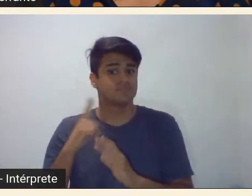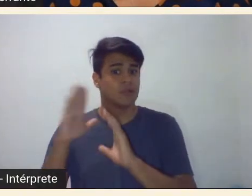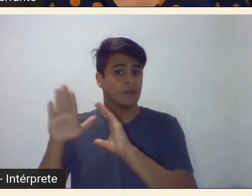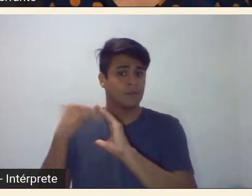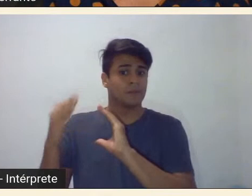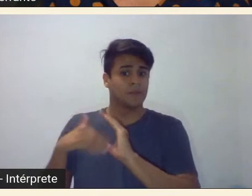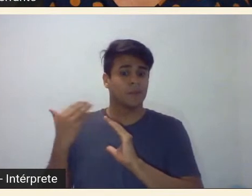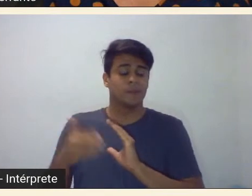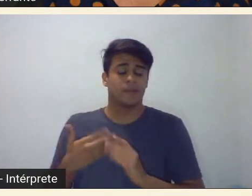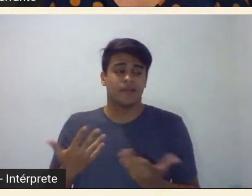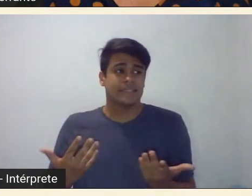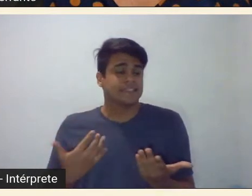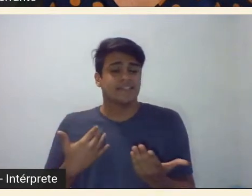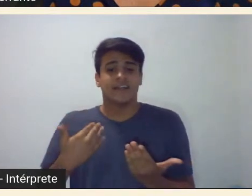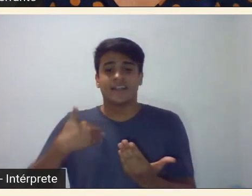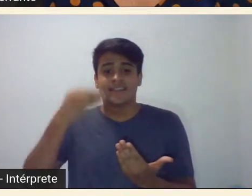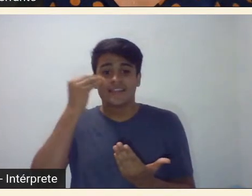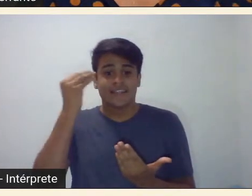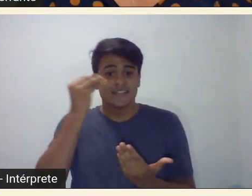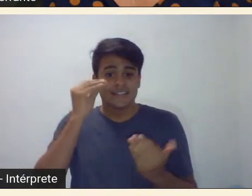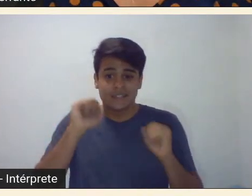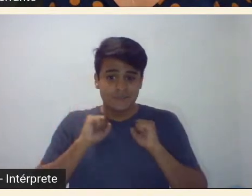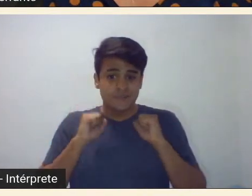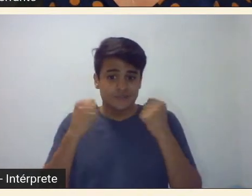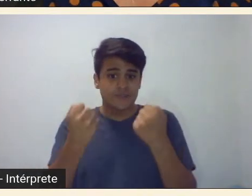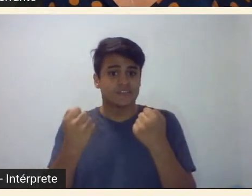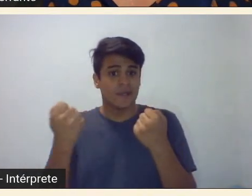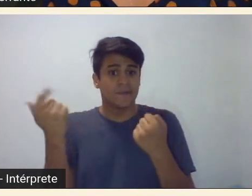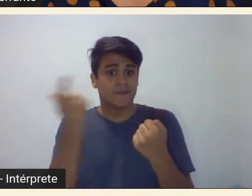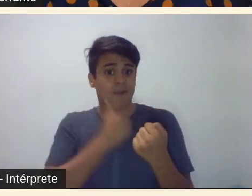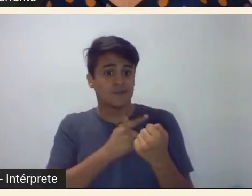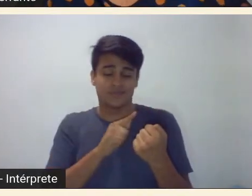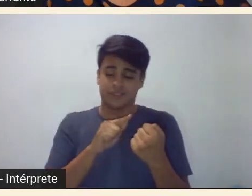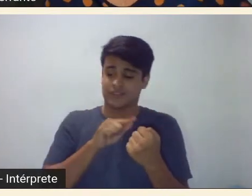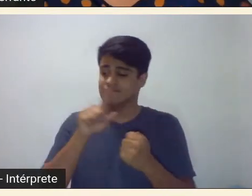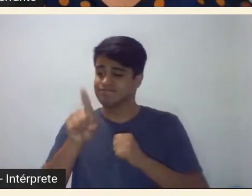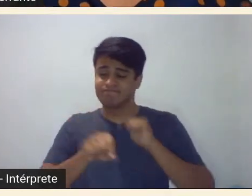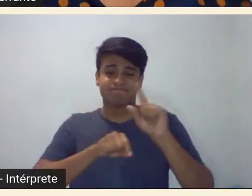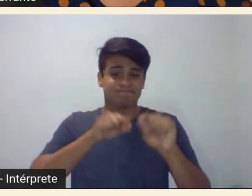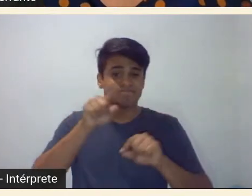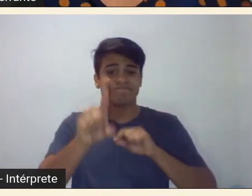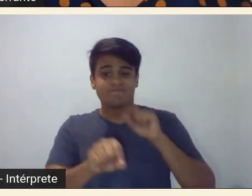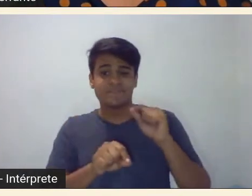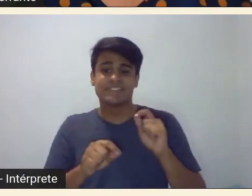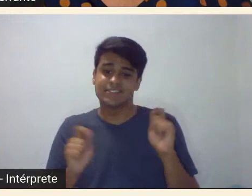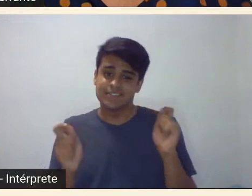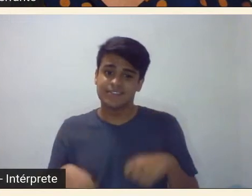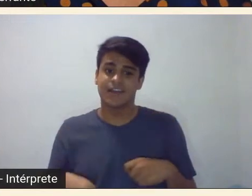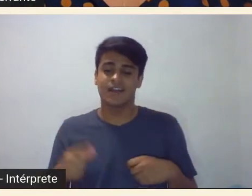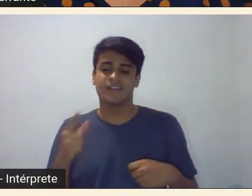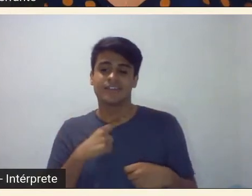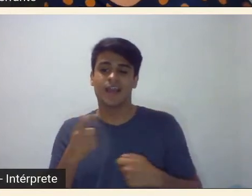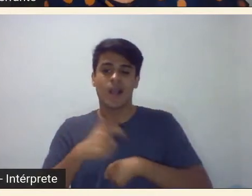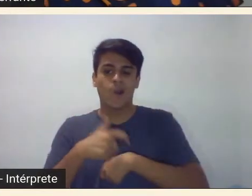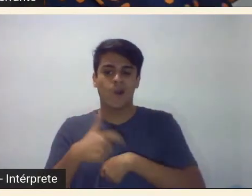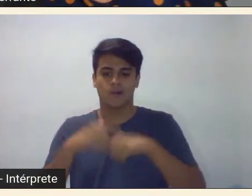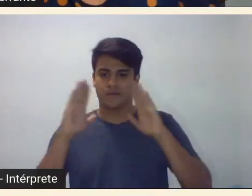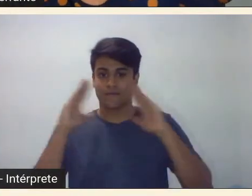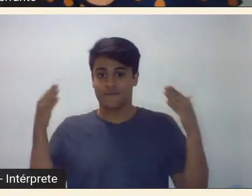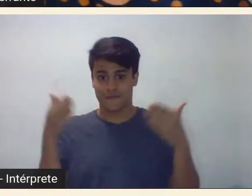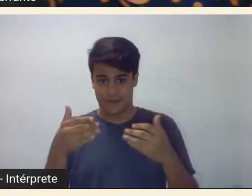aqui me esforçando para indita-las para a gente conseguir um debate mais focado.